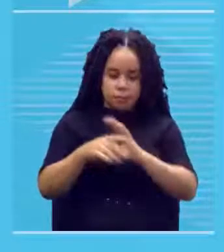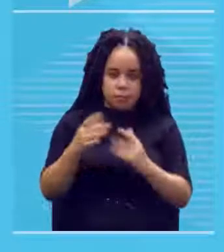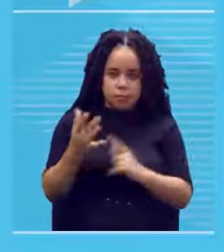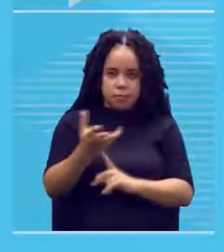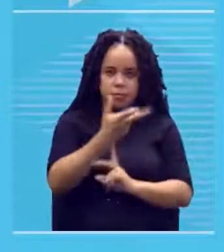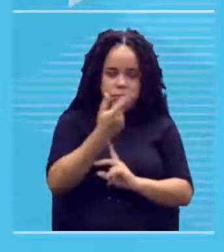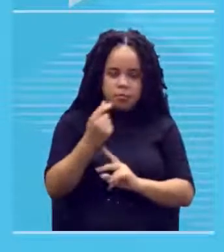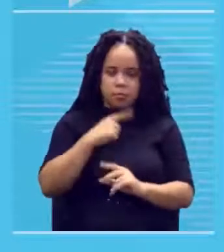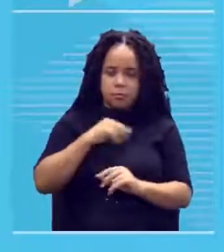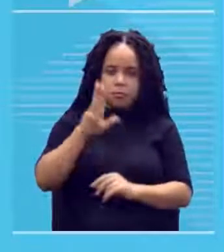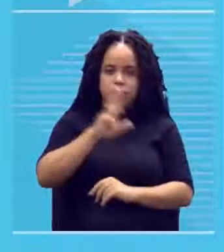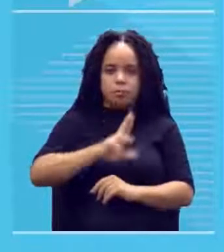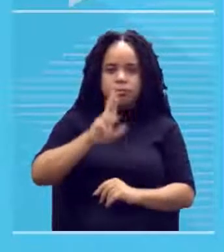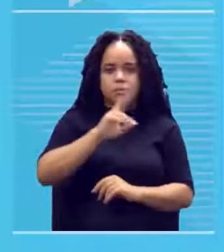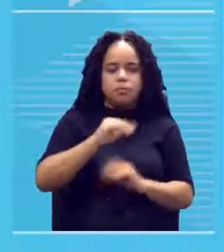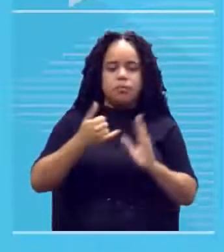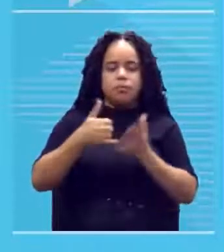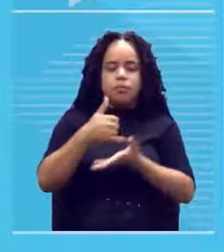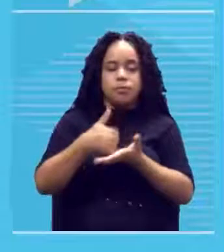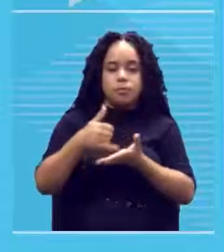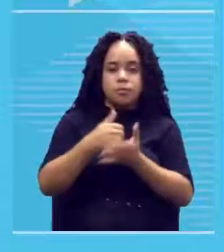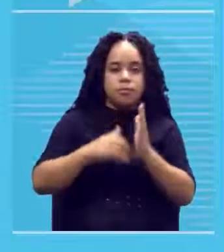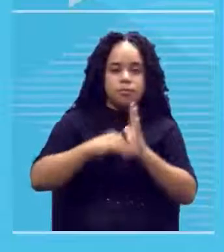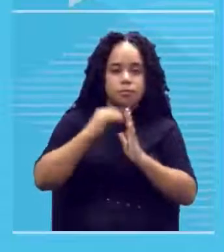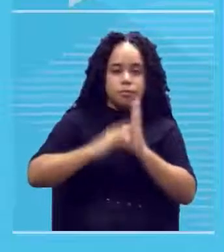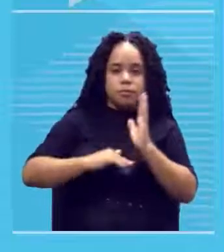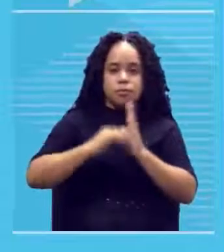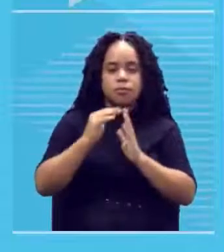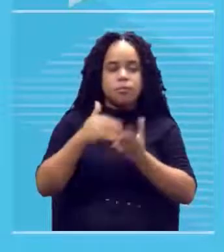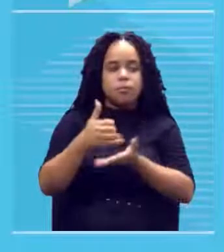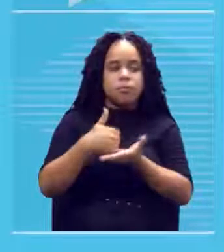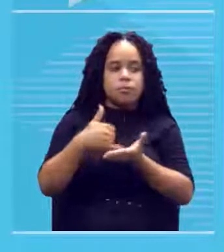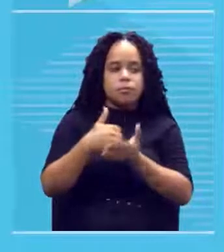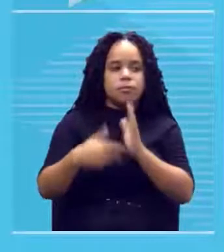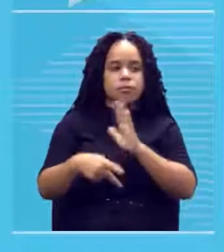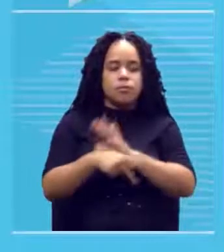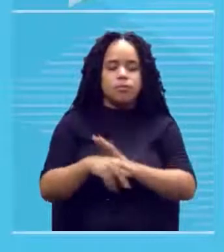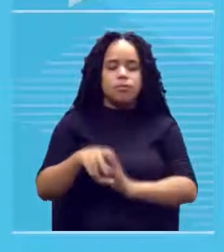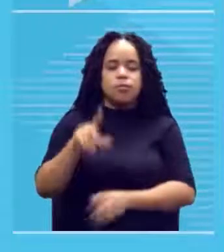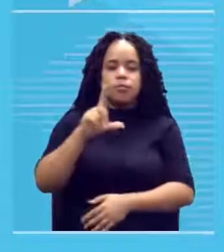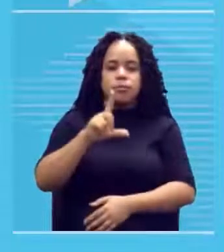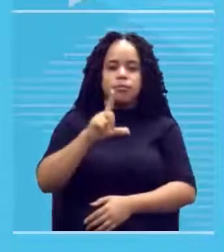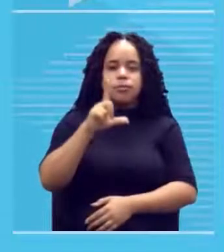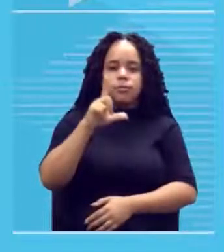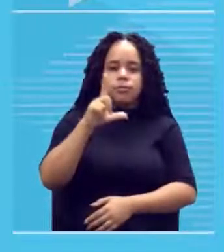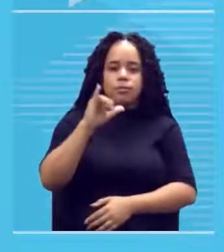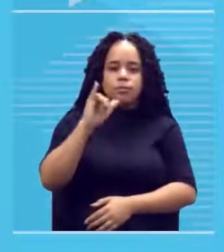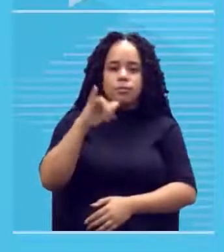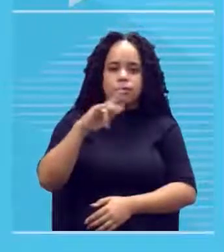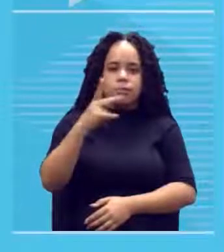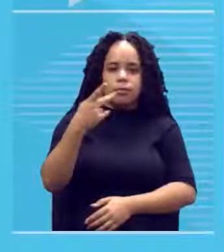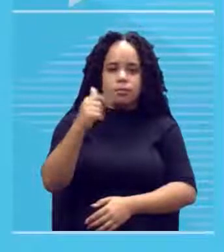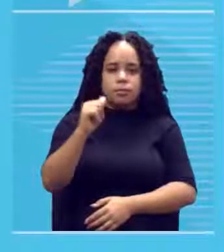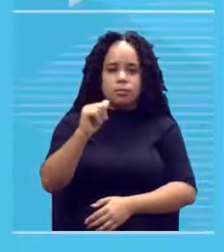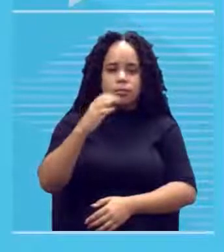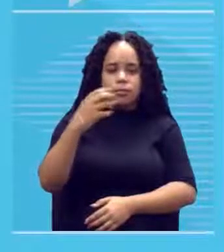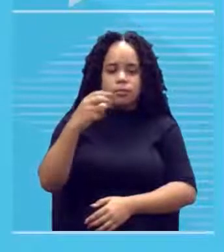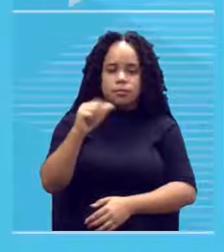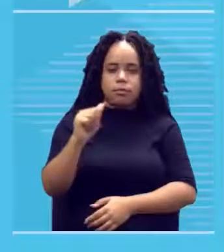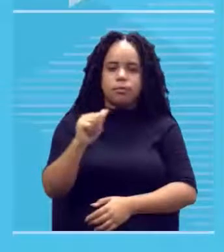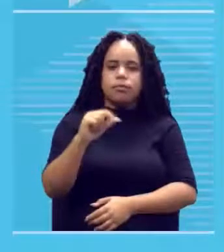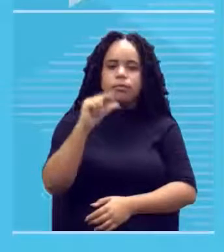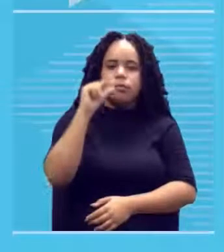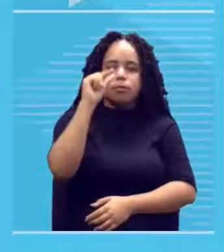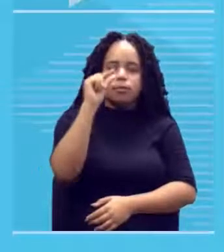consiste no uso de tintas a base de óleo basicamente óleo de linhaça já ouviu falar em linhaça essa